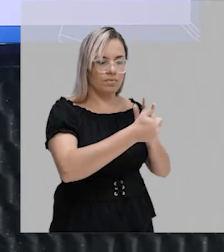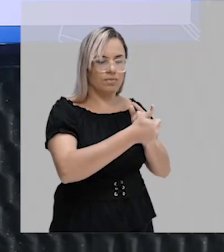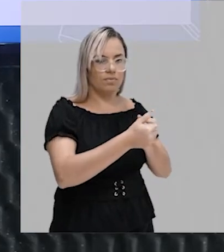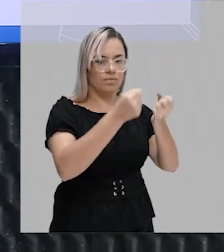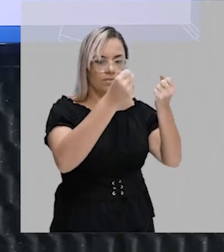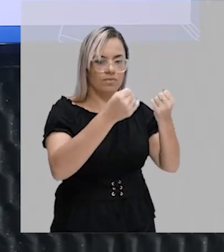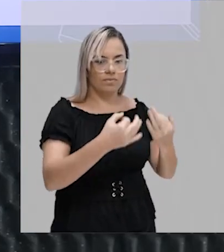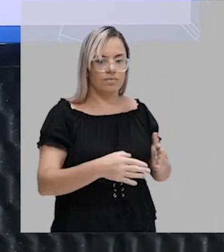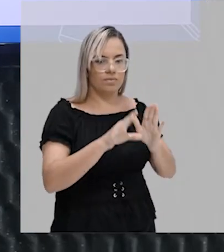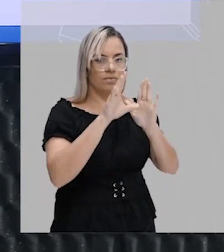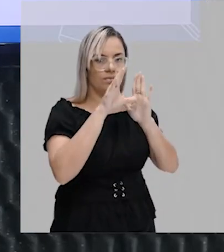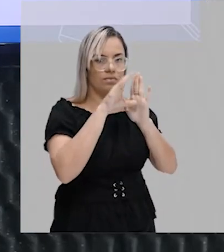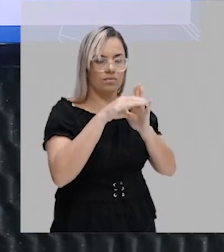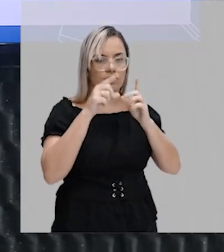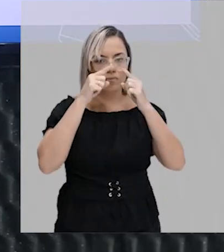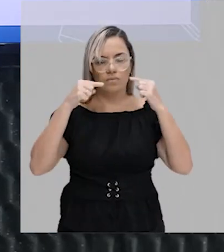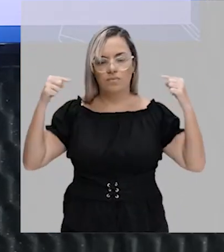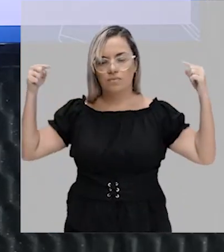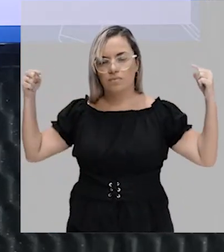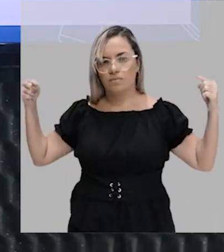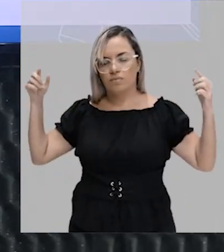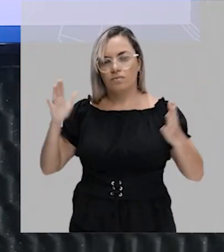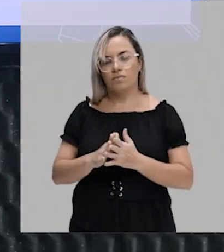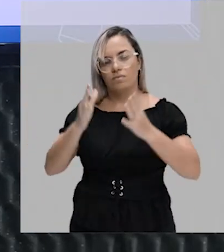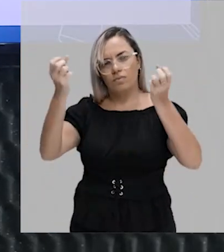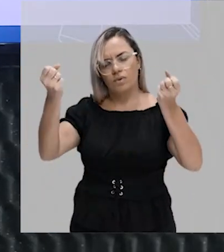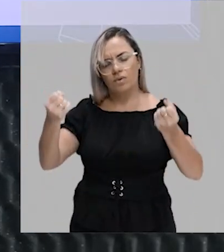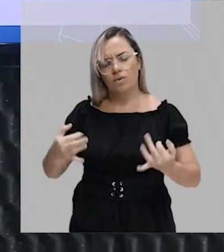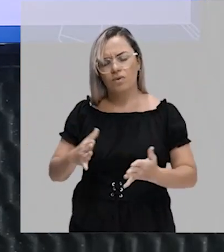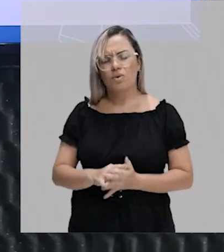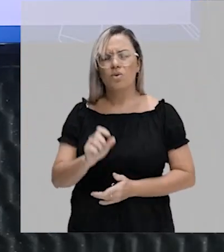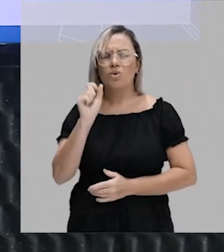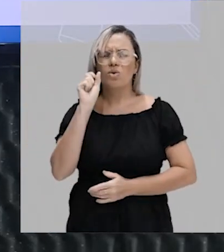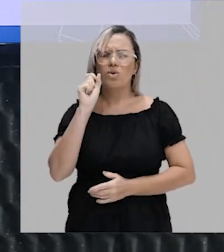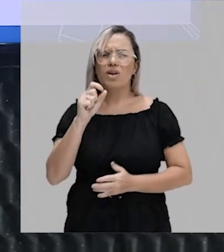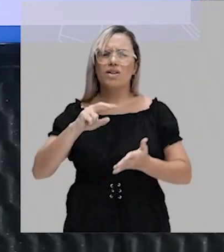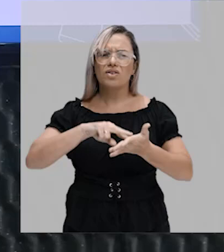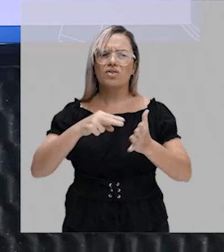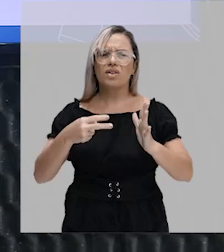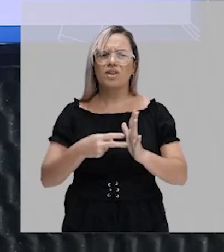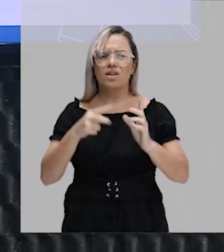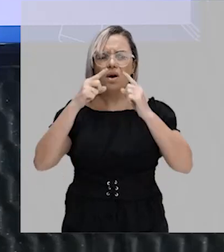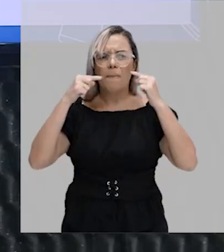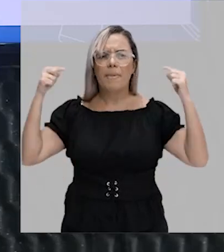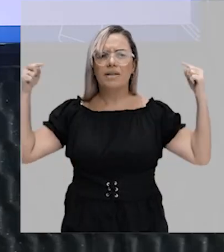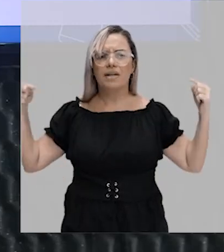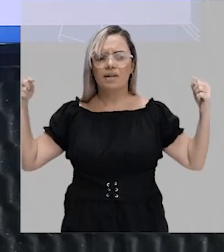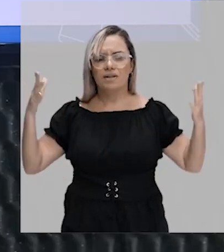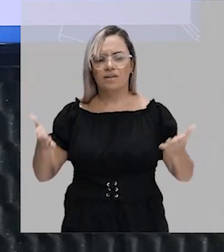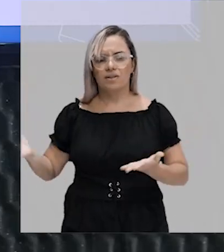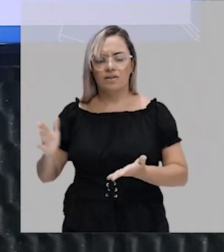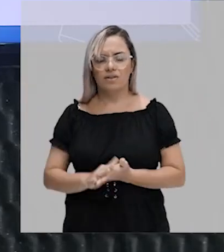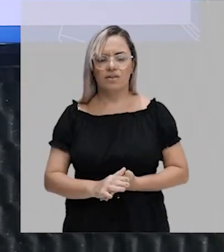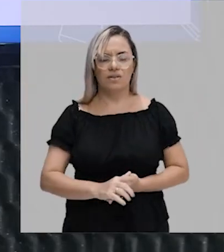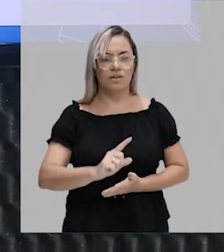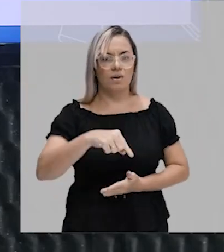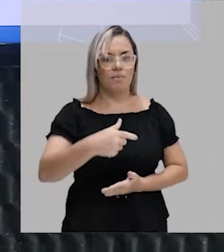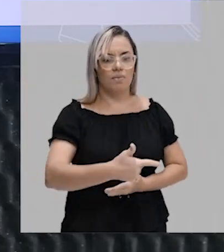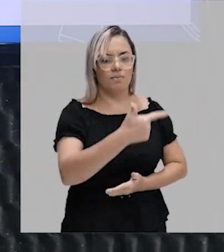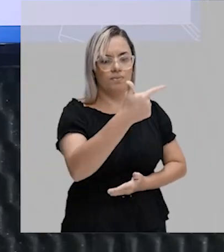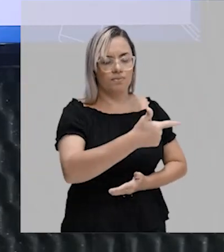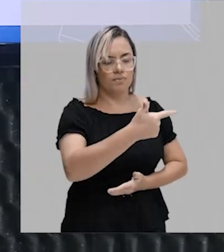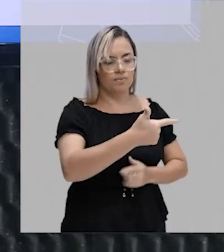do conceito de patriarcado. Eu vou te dizer, afinal de contas, o que significa patriarcado. Depois,